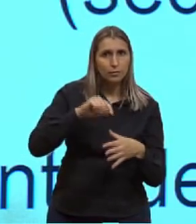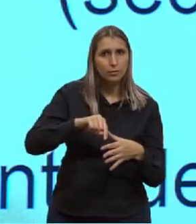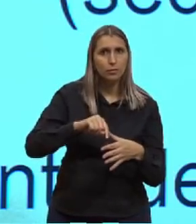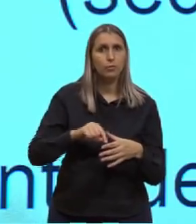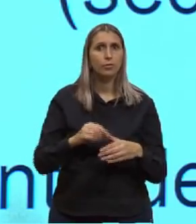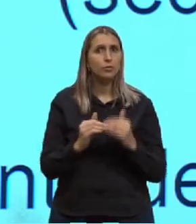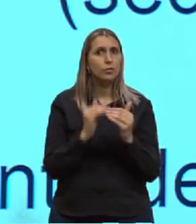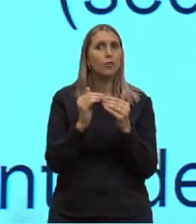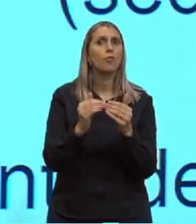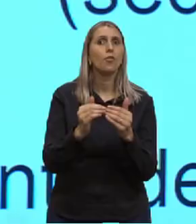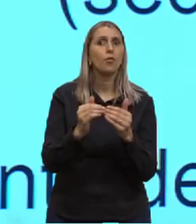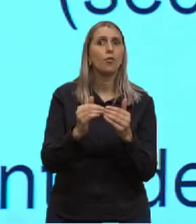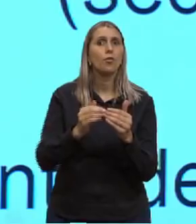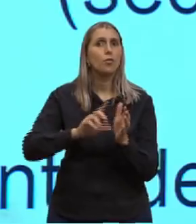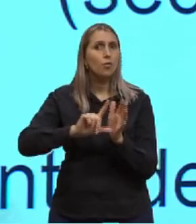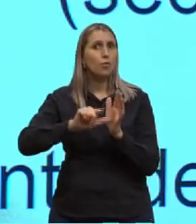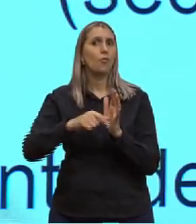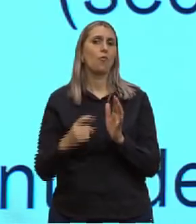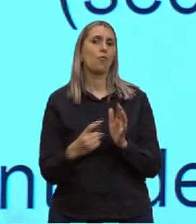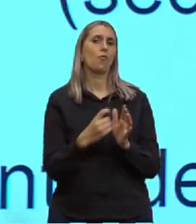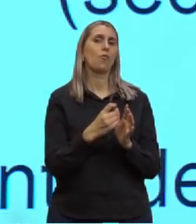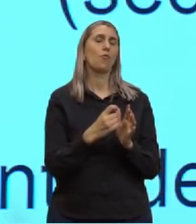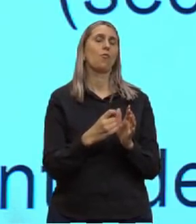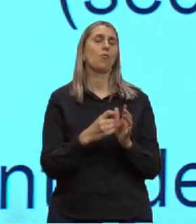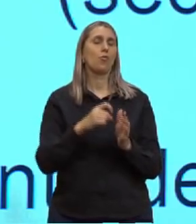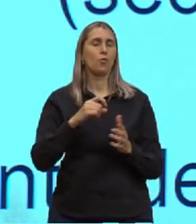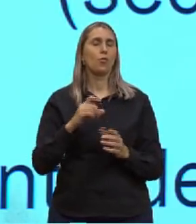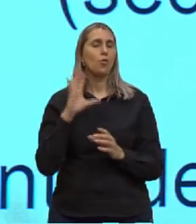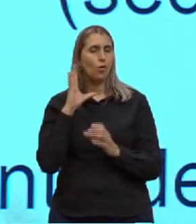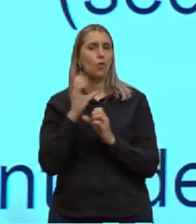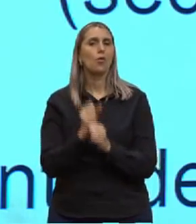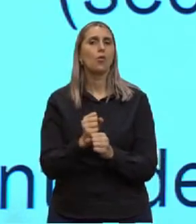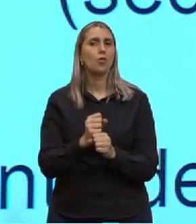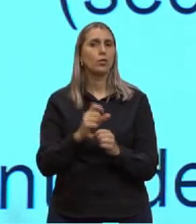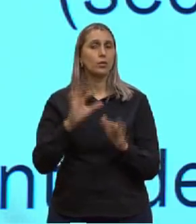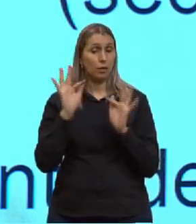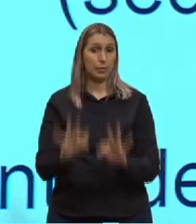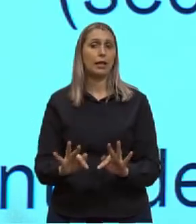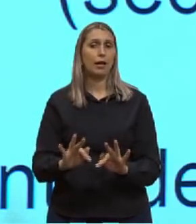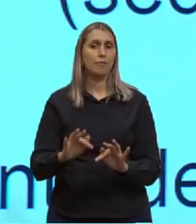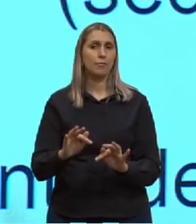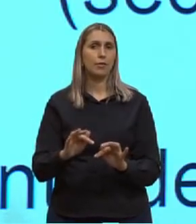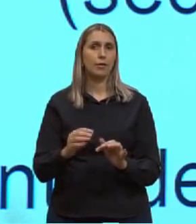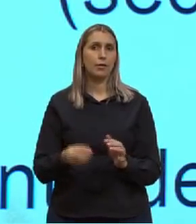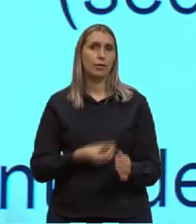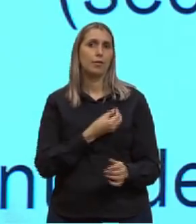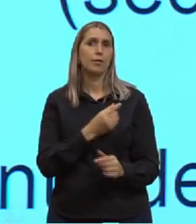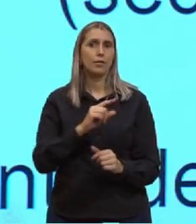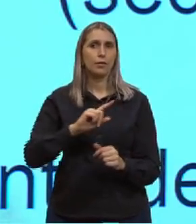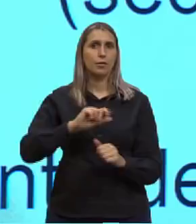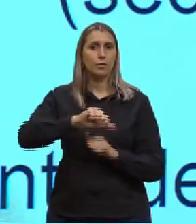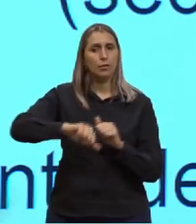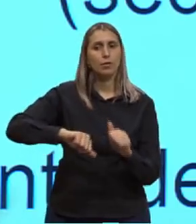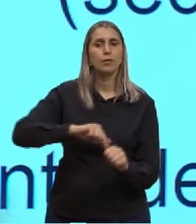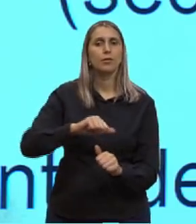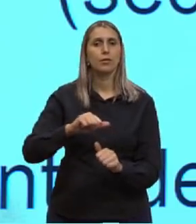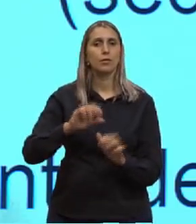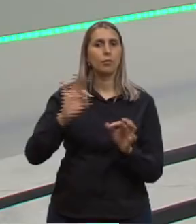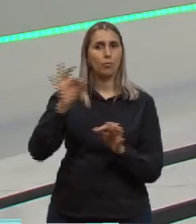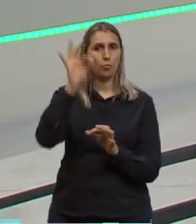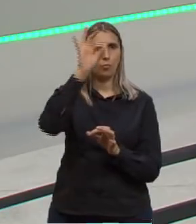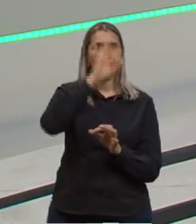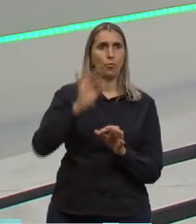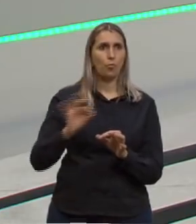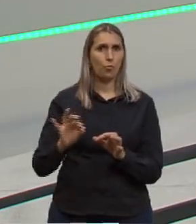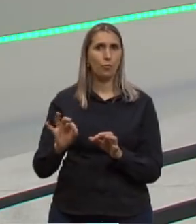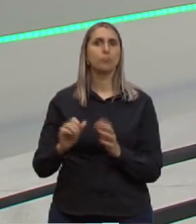então se desenvolviam e depois concluíam o seu ciclo se passando para a fase de mosca, né?